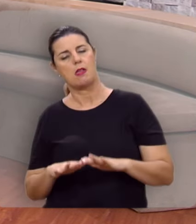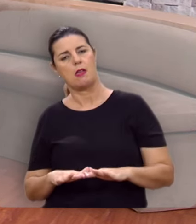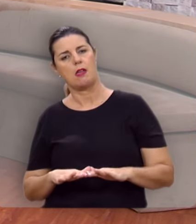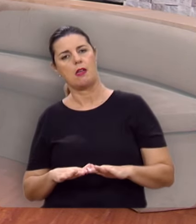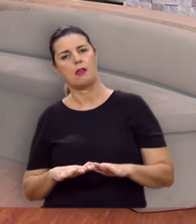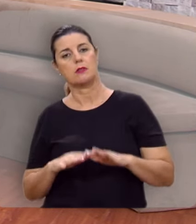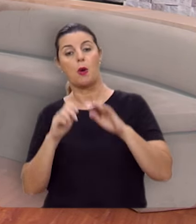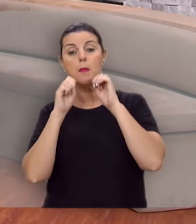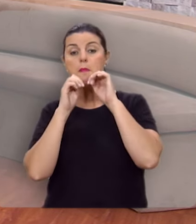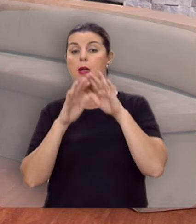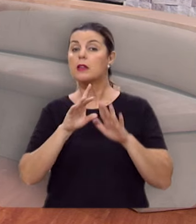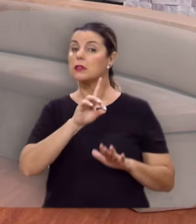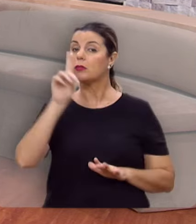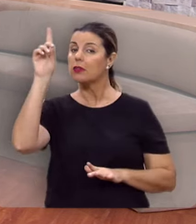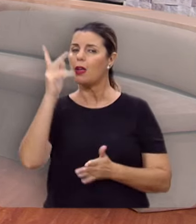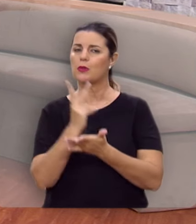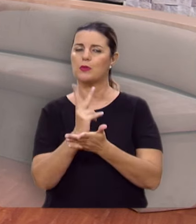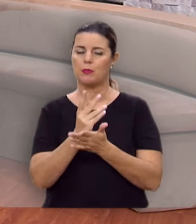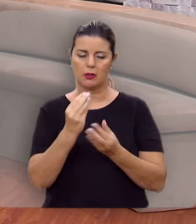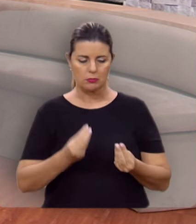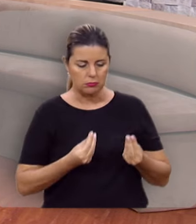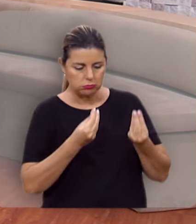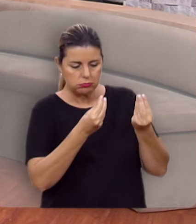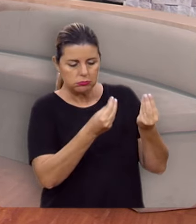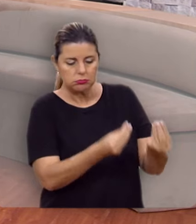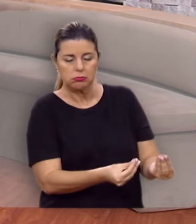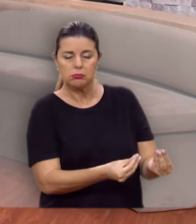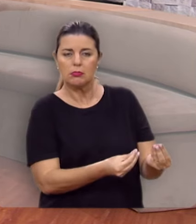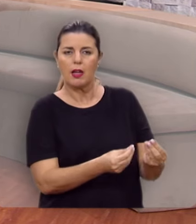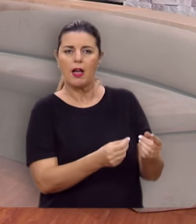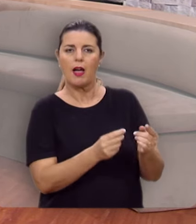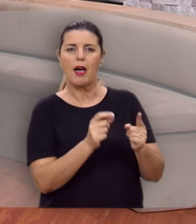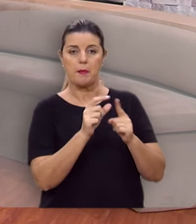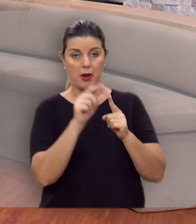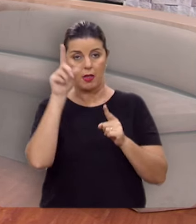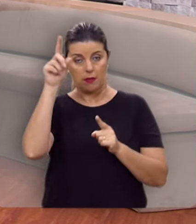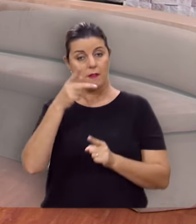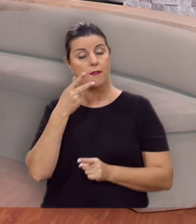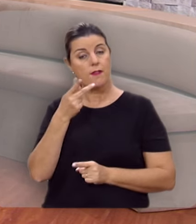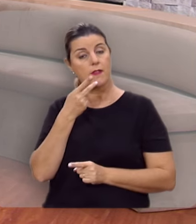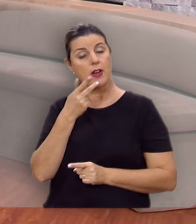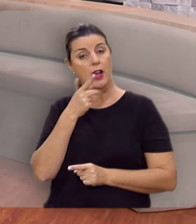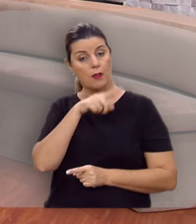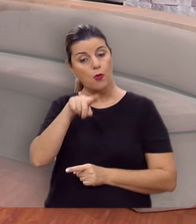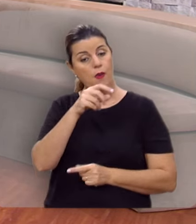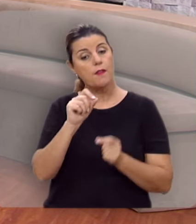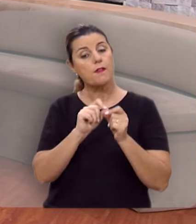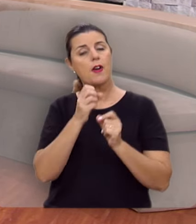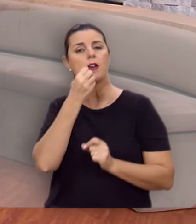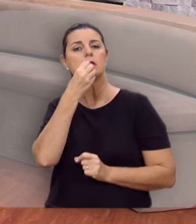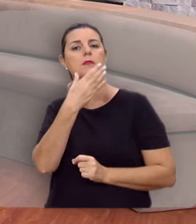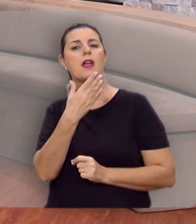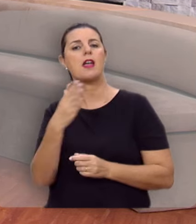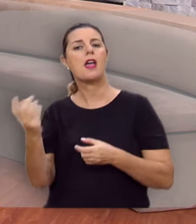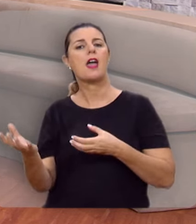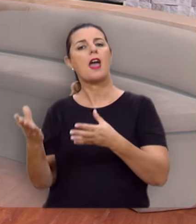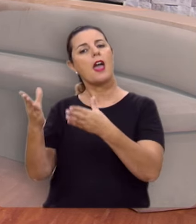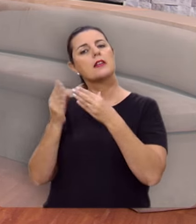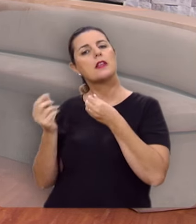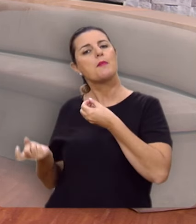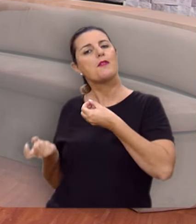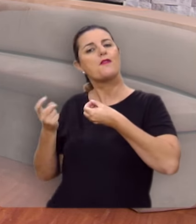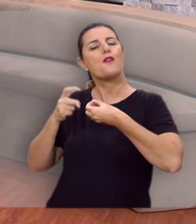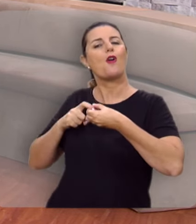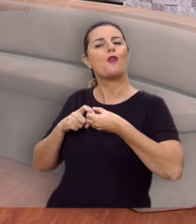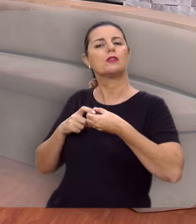bênção e bênção da parte do próprio Deus. A Bíblia diz que se fizeram o bem, você recebe isso de